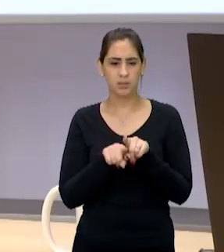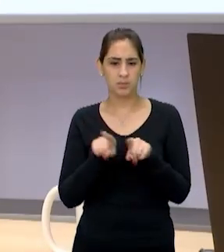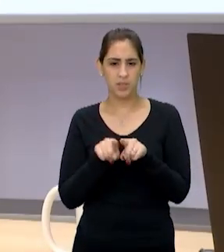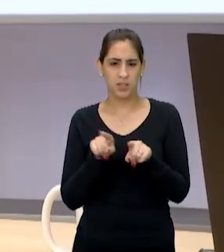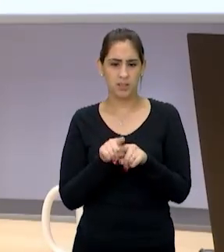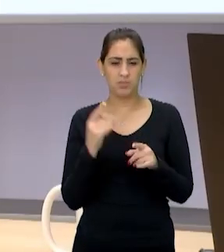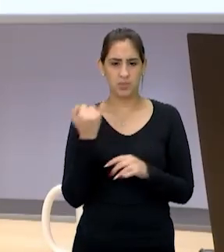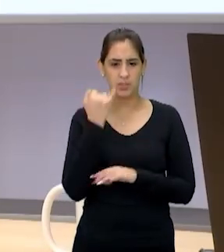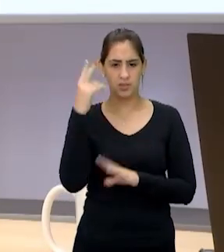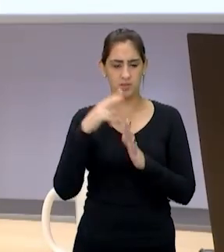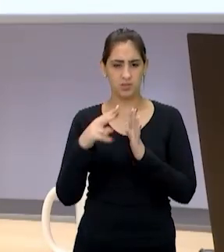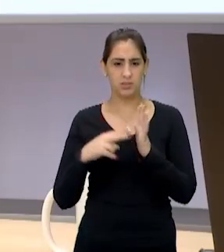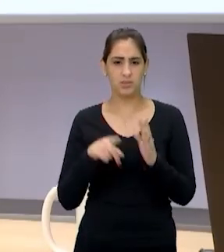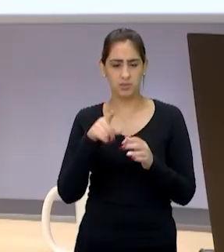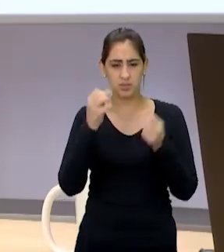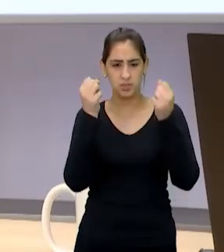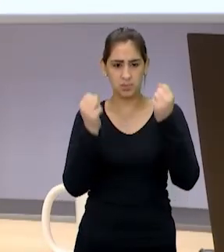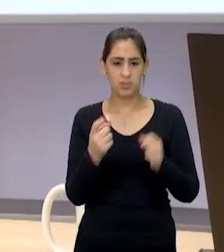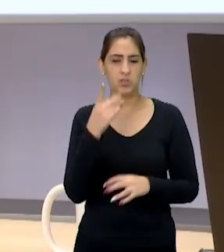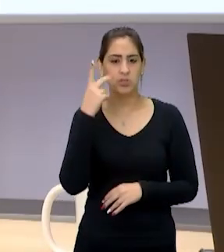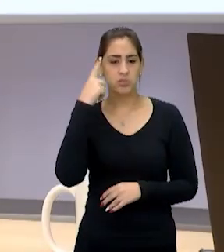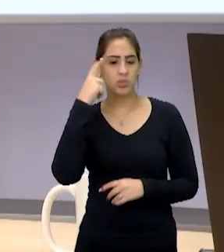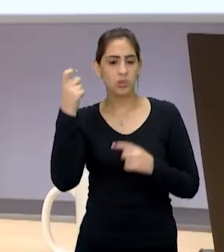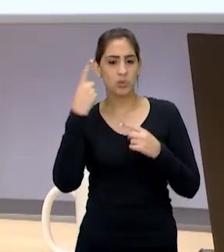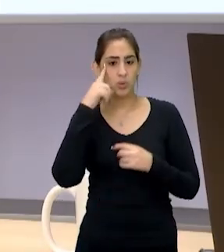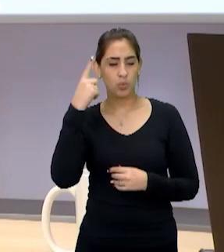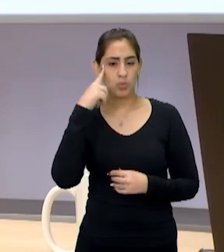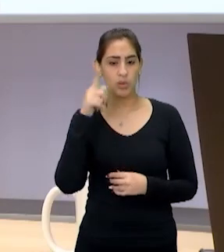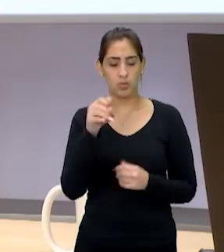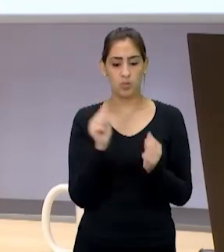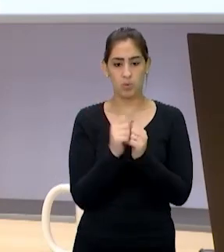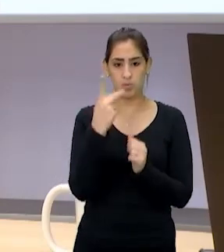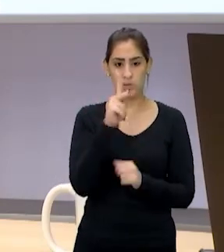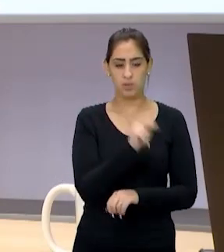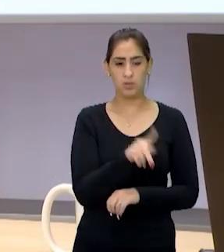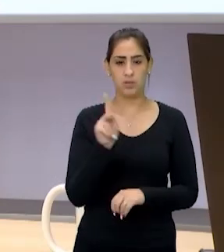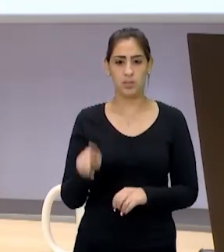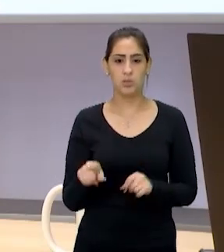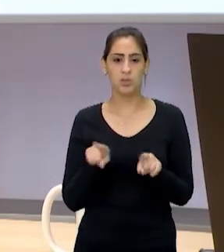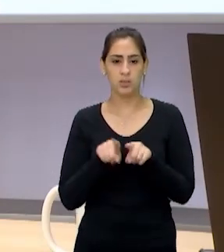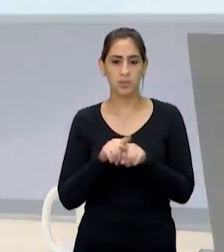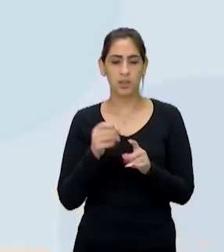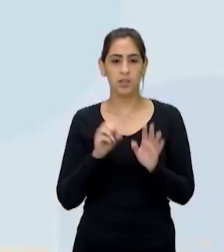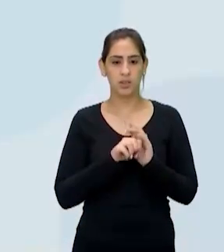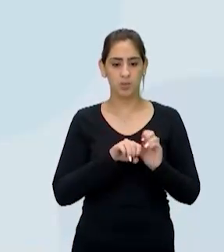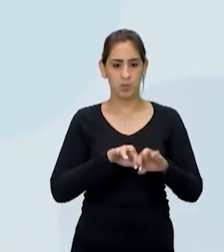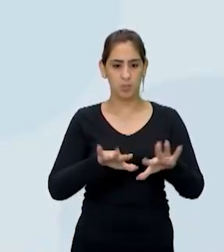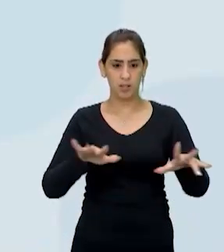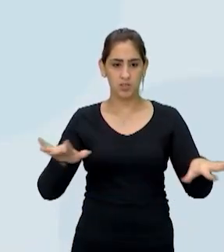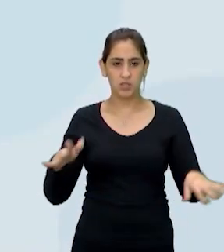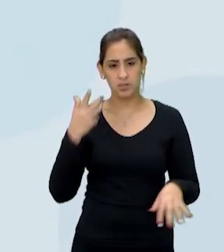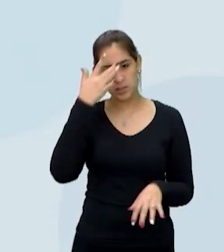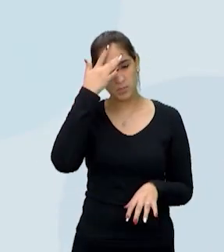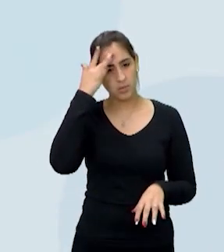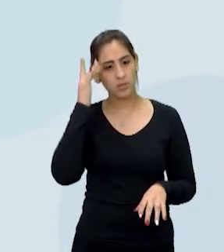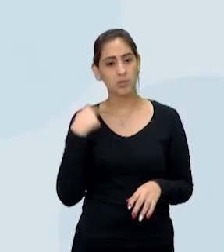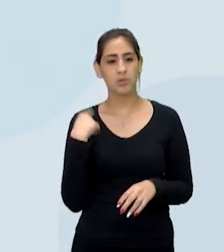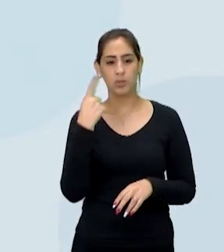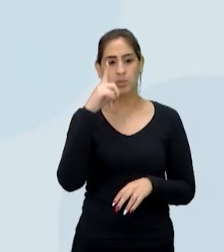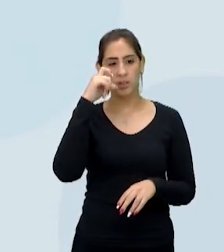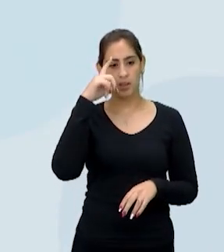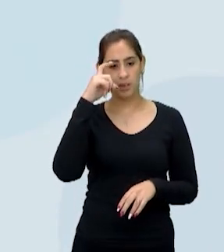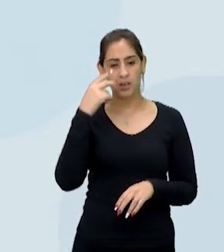leitura, tá bom? E aí você pode tirar as dúvidas com o seu professor, compartilhar conosco, fala com a gente lá no nosso Instagram,